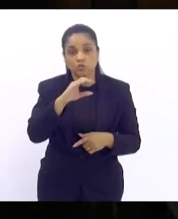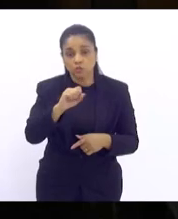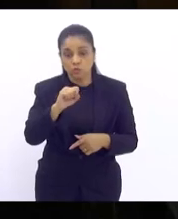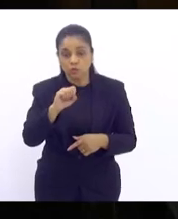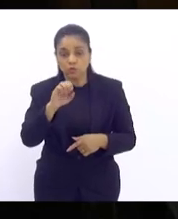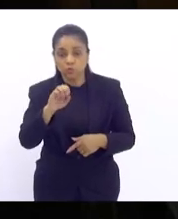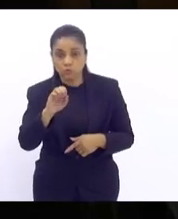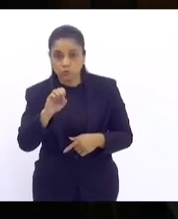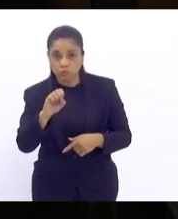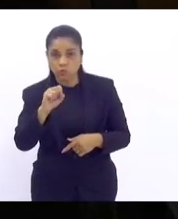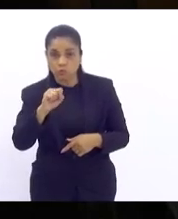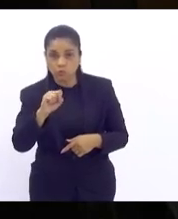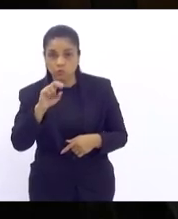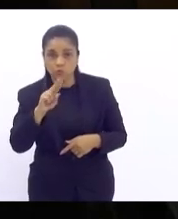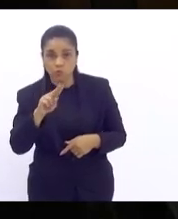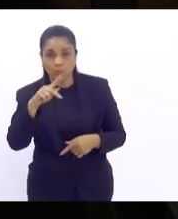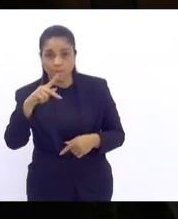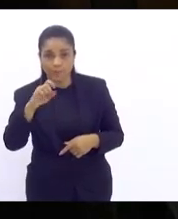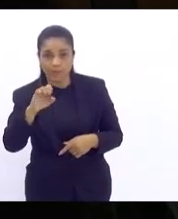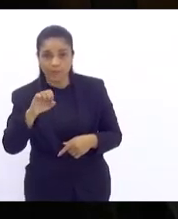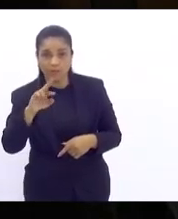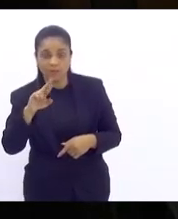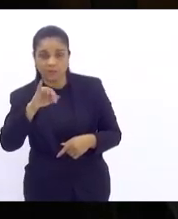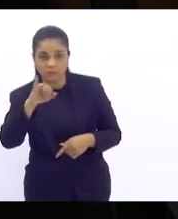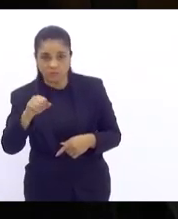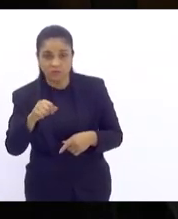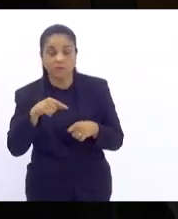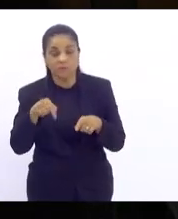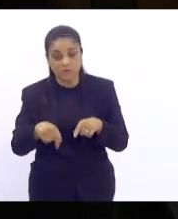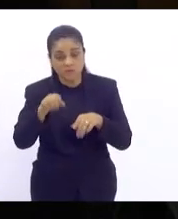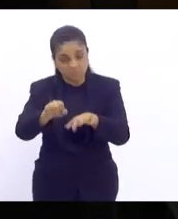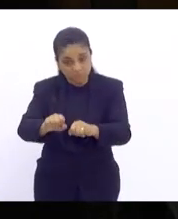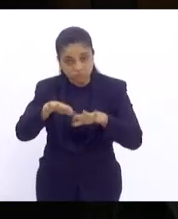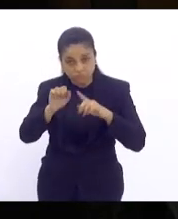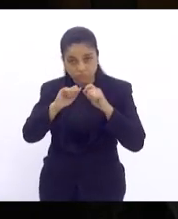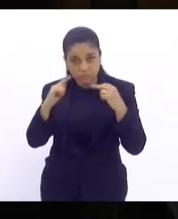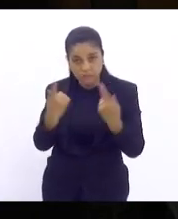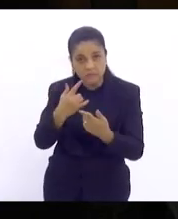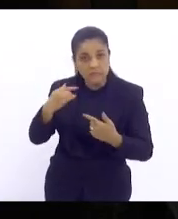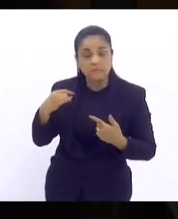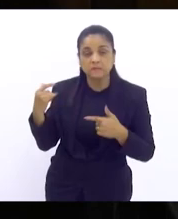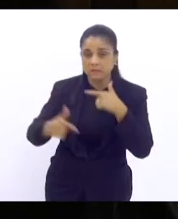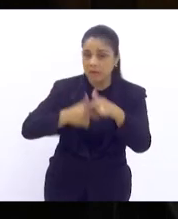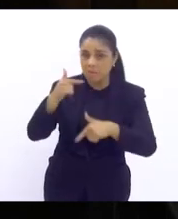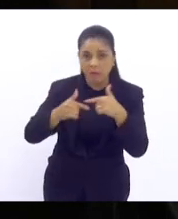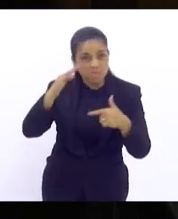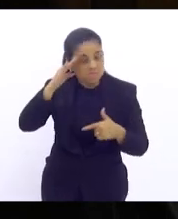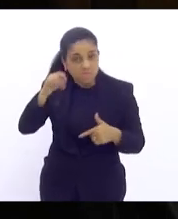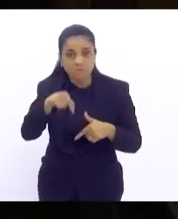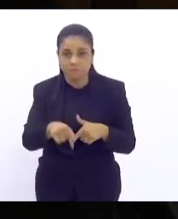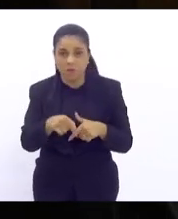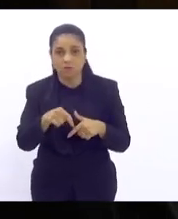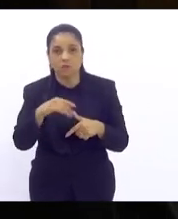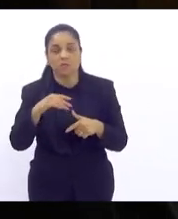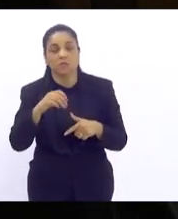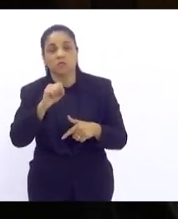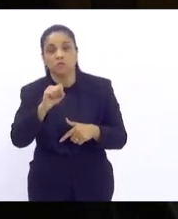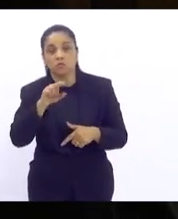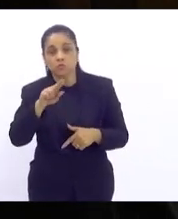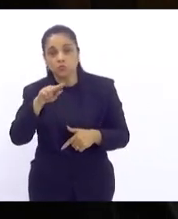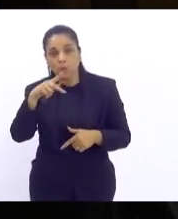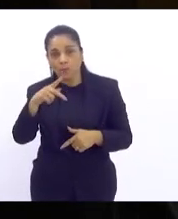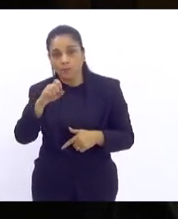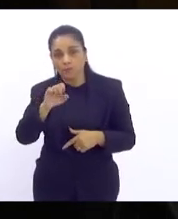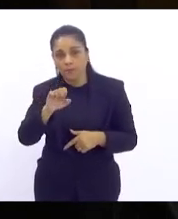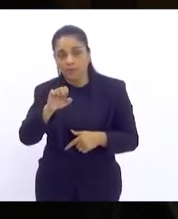essa casa aqui a Assembleia Legislativa fez um trabalho fundamental nessa política do Super RJ mas a gente